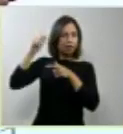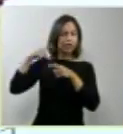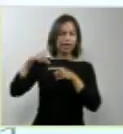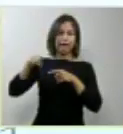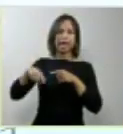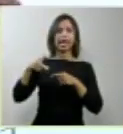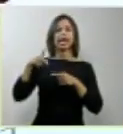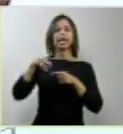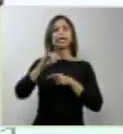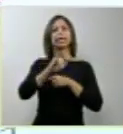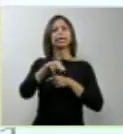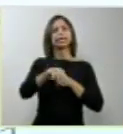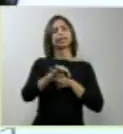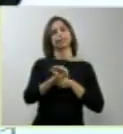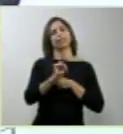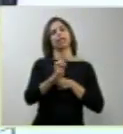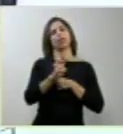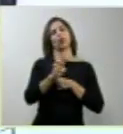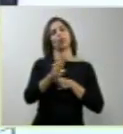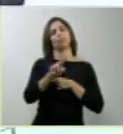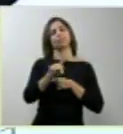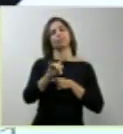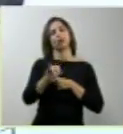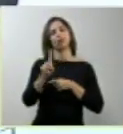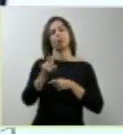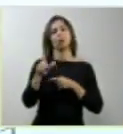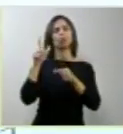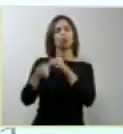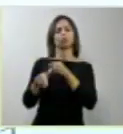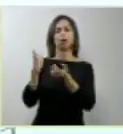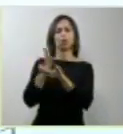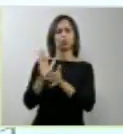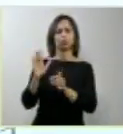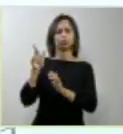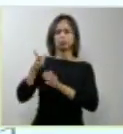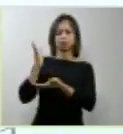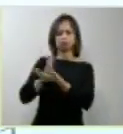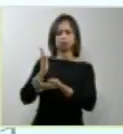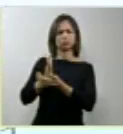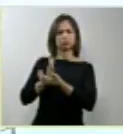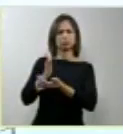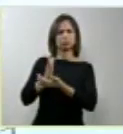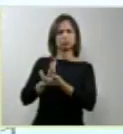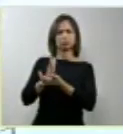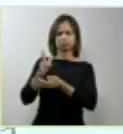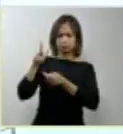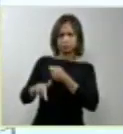Interrupção de uma gestação com feto que não tem potencialidade de vida.